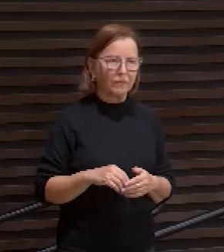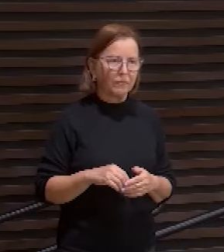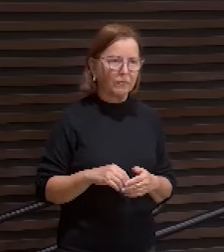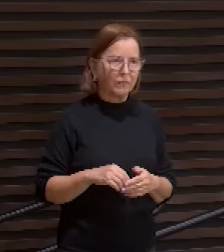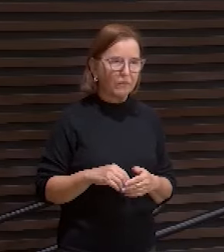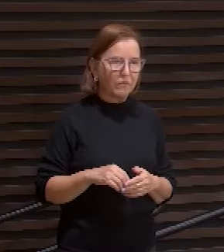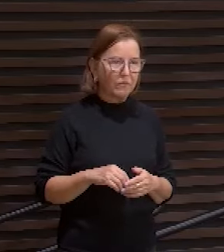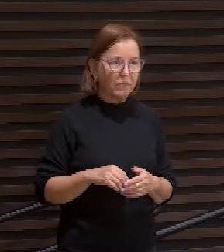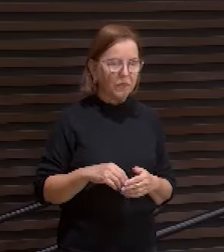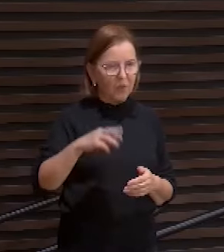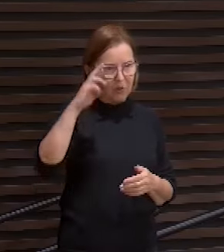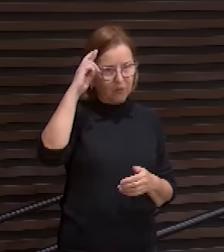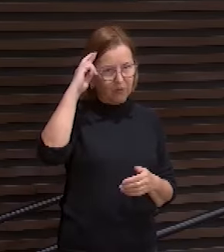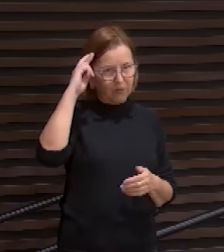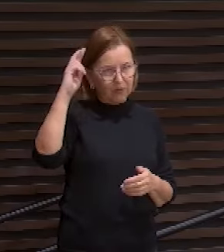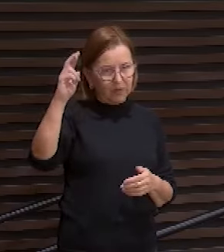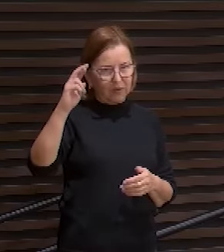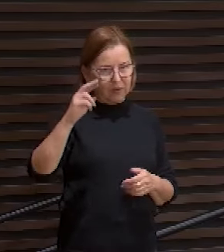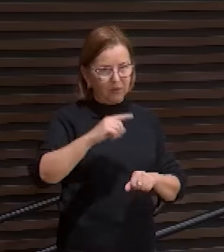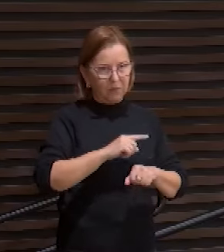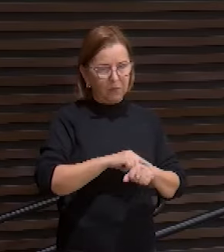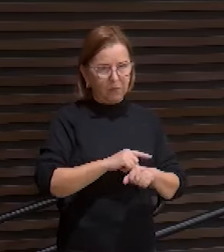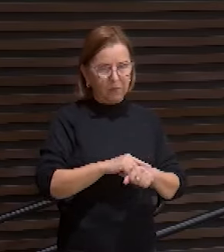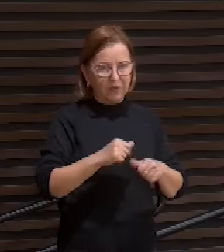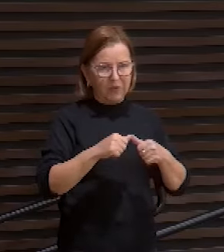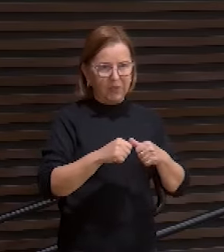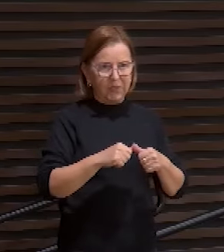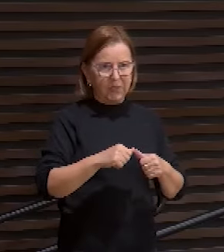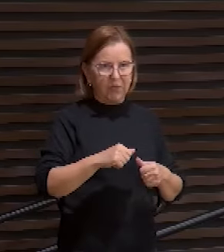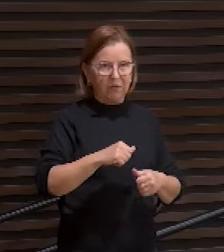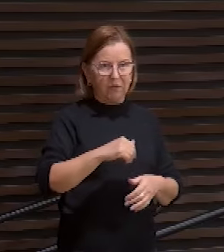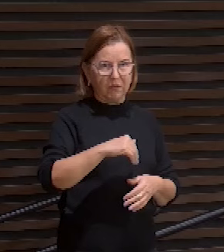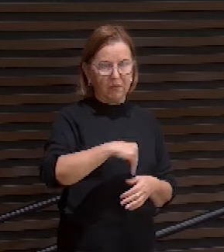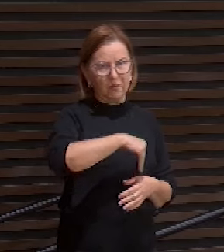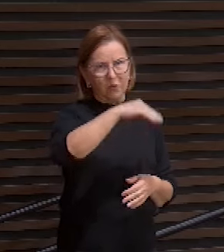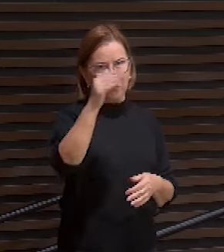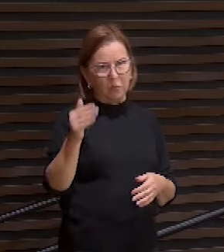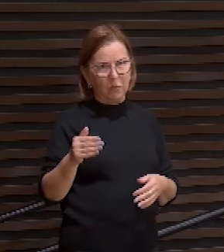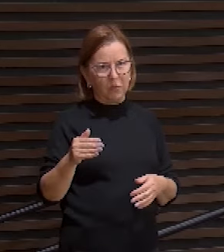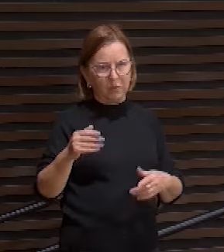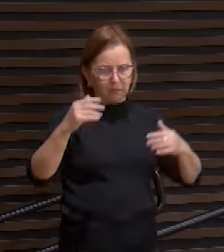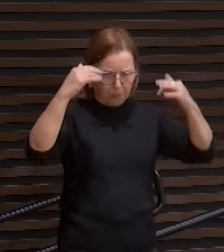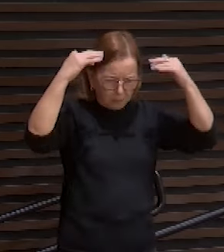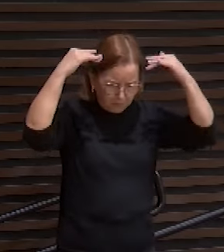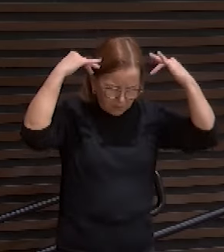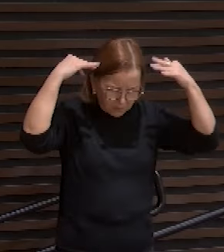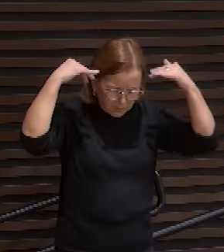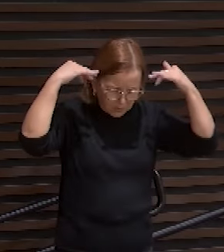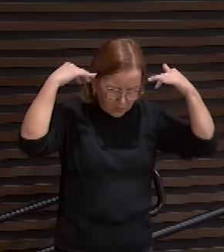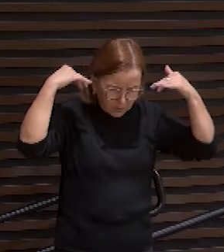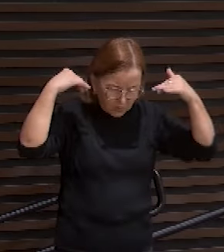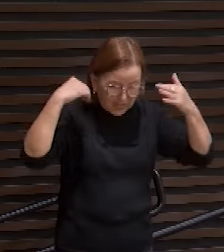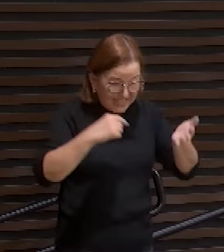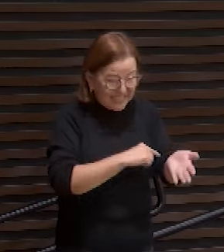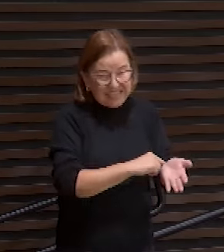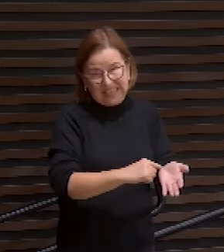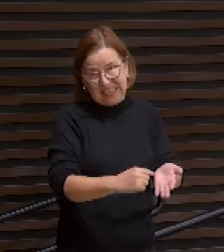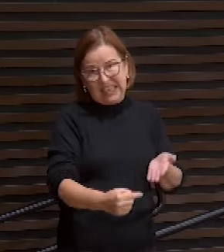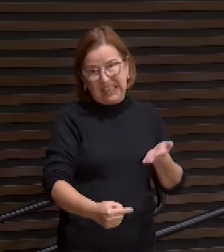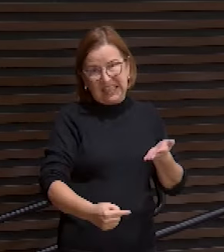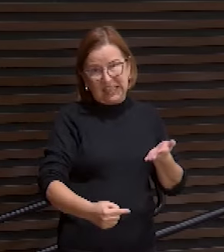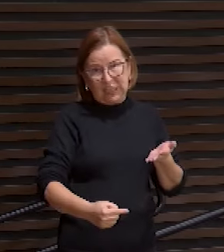Ele, quando estava no Getsemane, a Bíblia diz que ele suou sangue. A ciência chama isso de